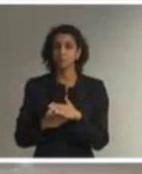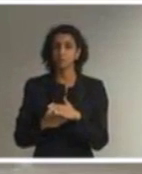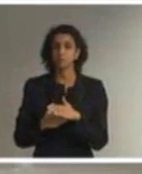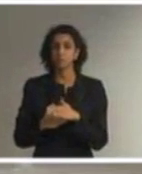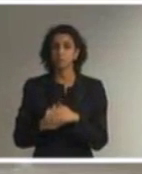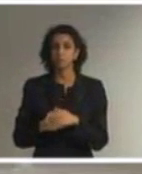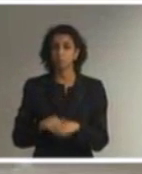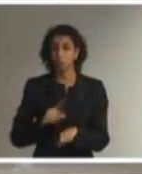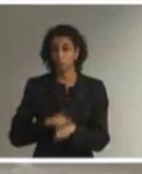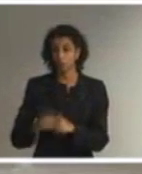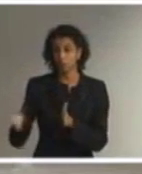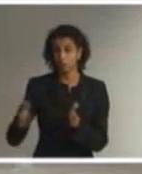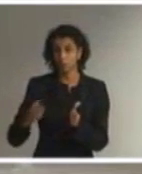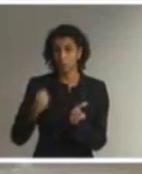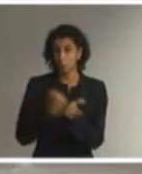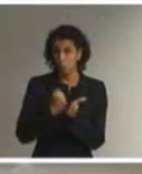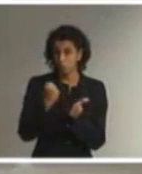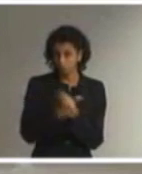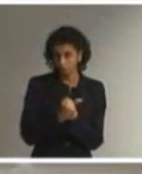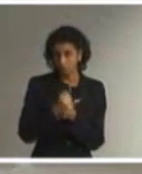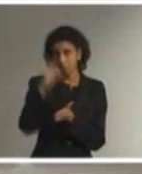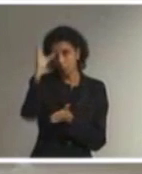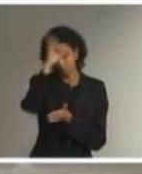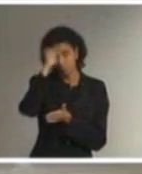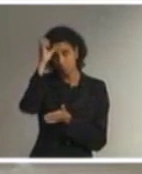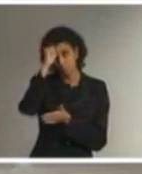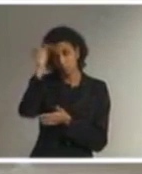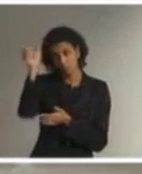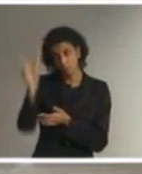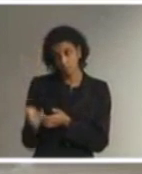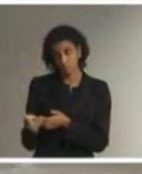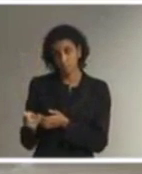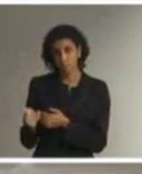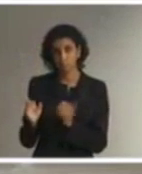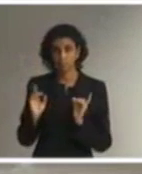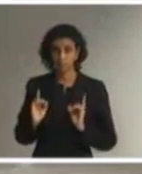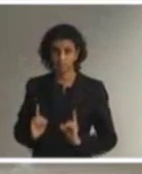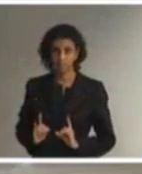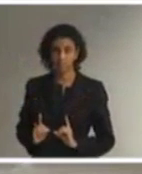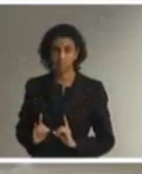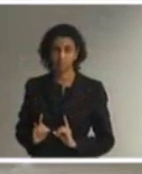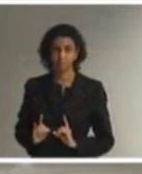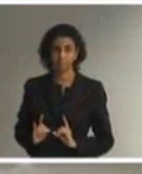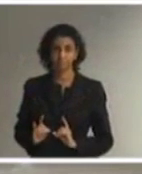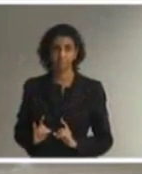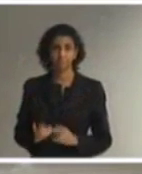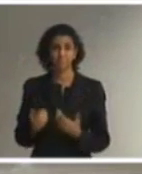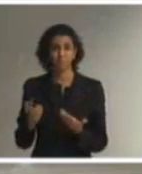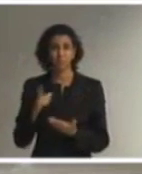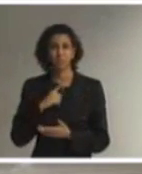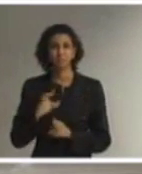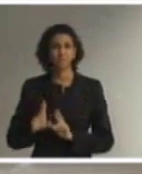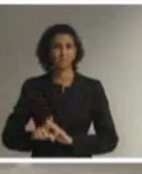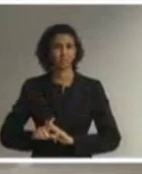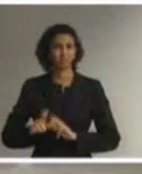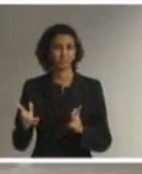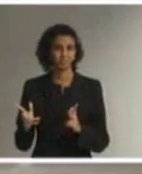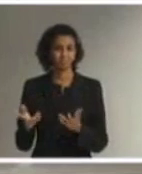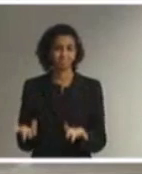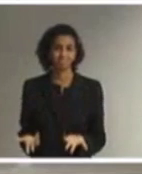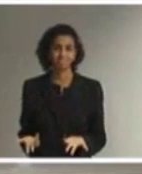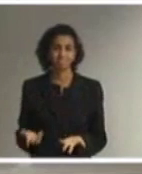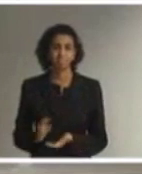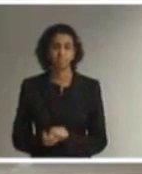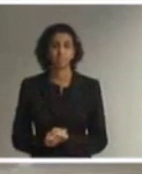contrato de aprendizagem para a pessoa com deficiência, há esta mitigação também